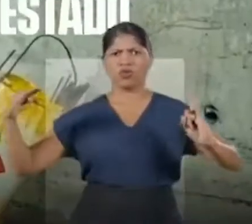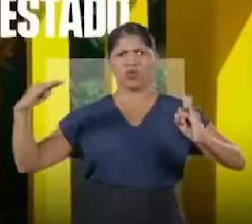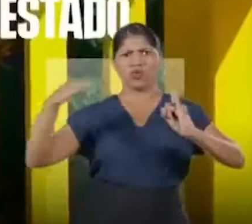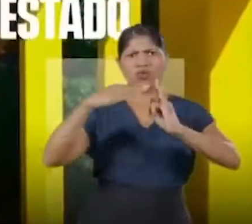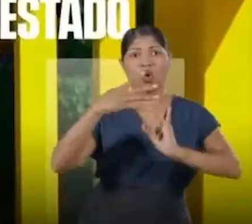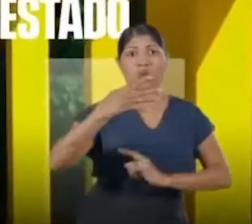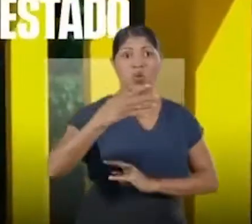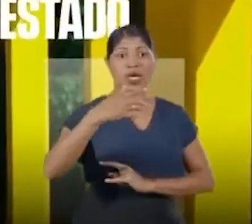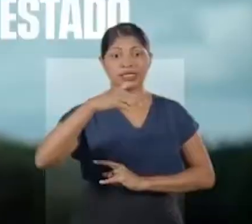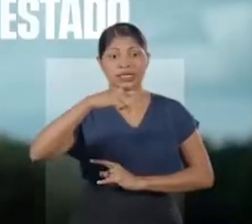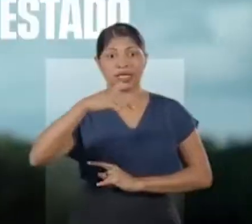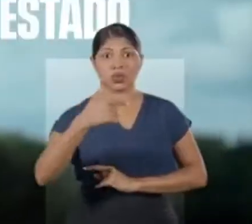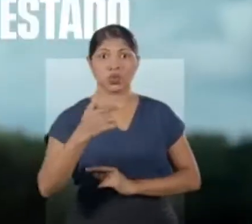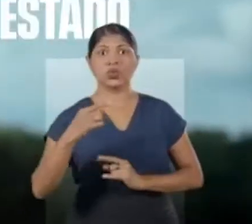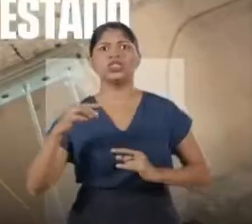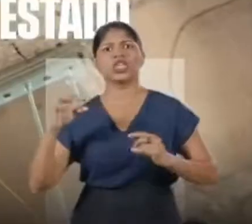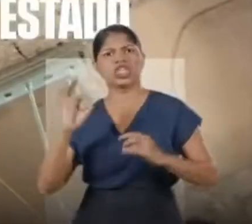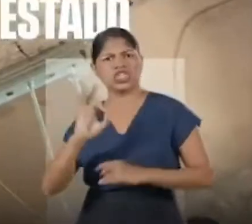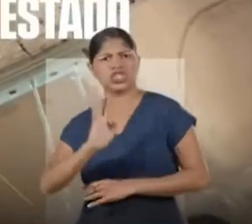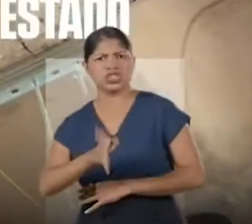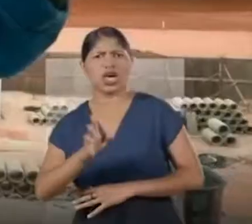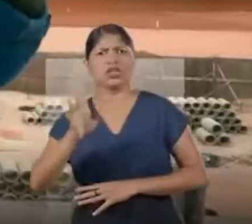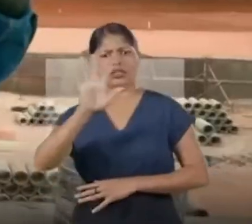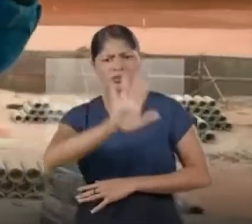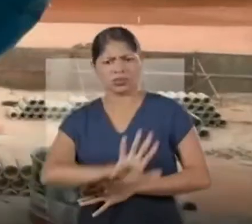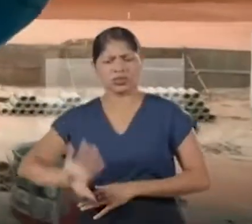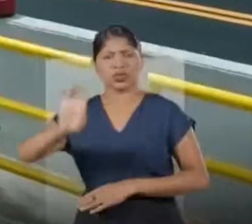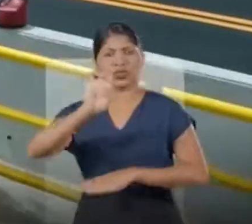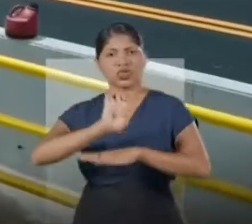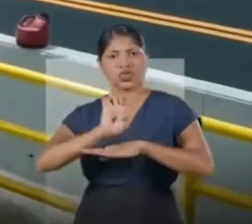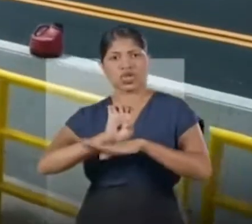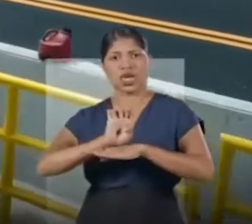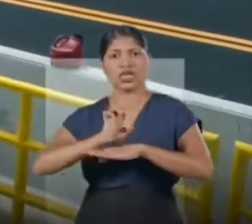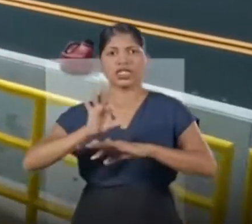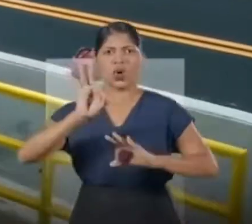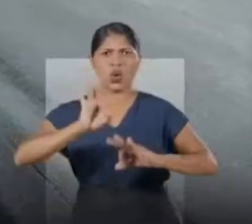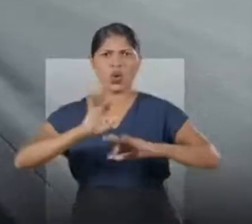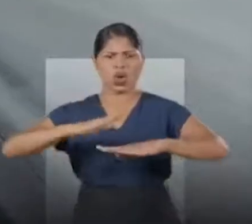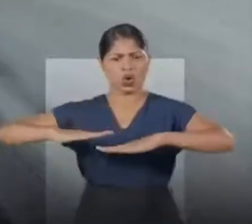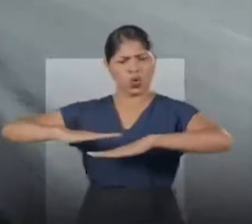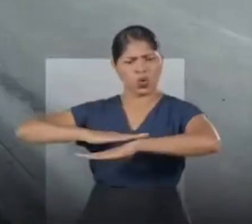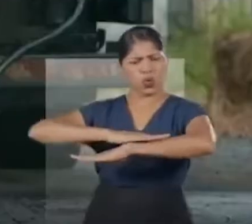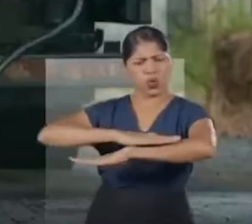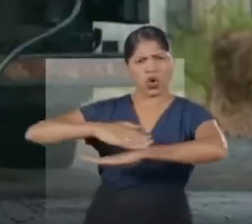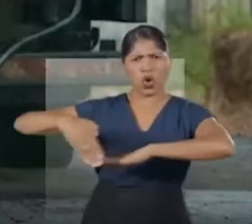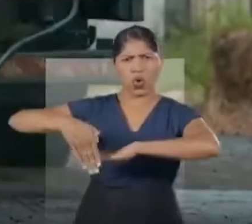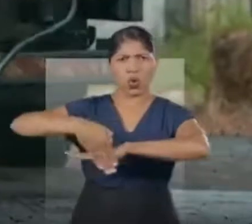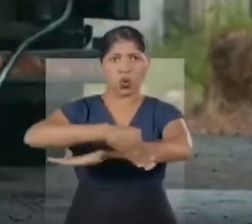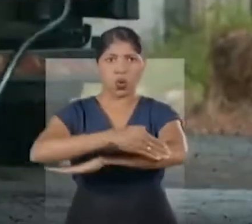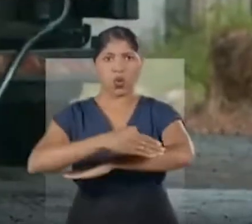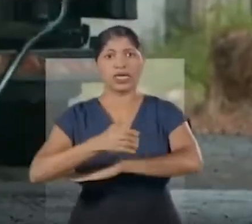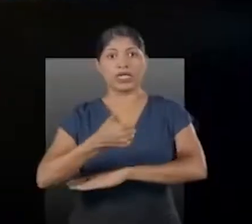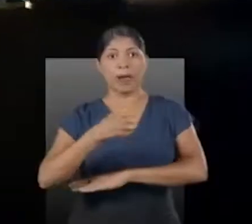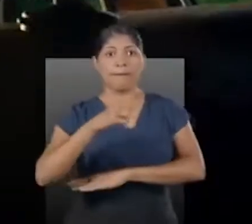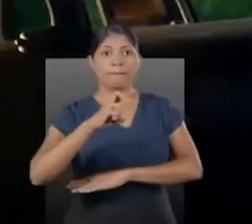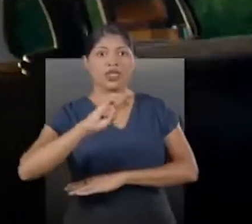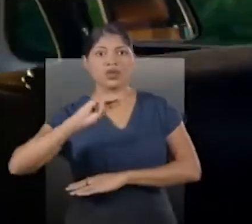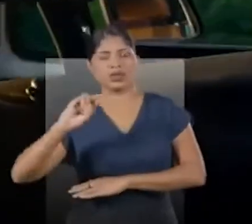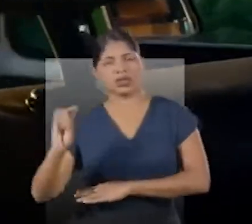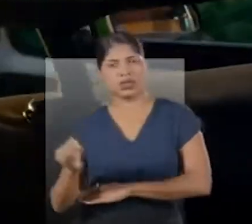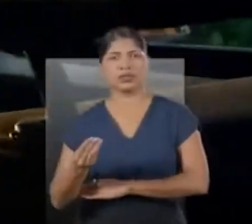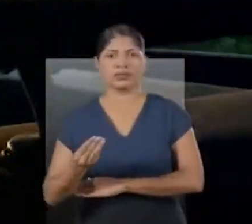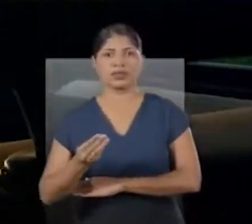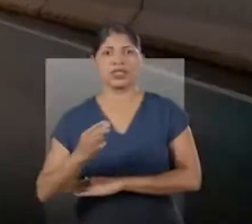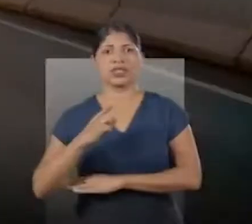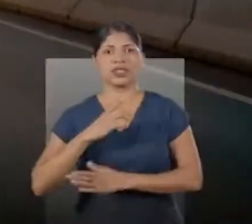472 pontes em todo o estado e pavimentamos mais de 1.500 quilômetros de estradas.